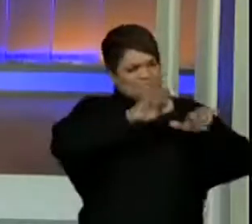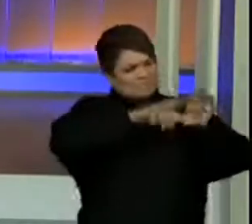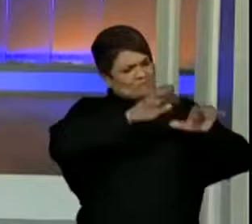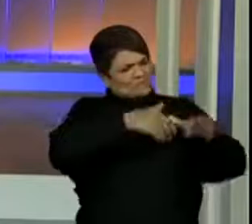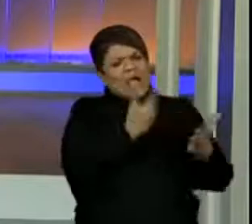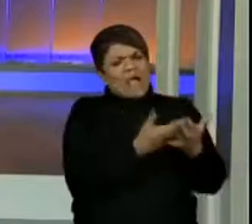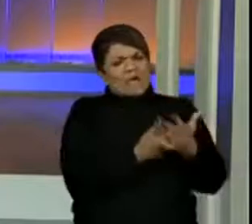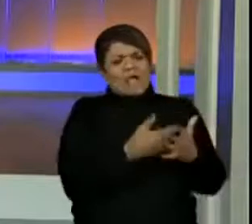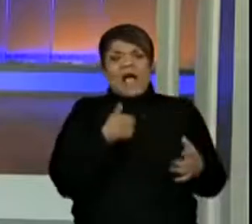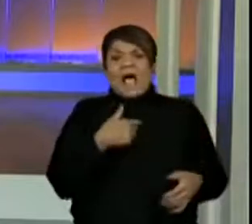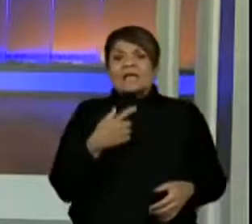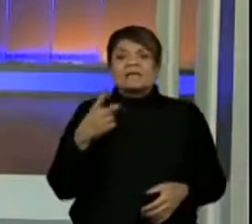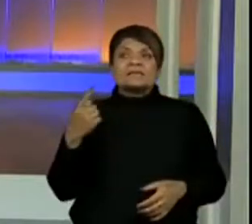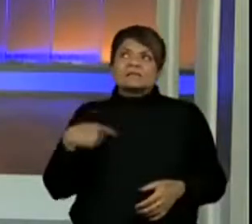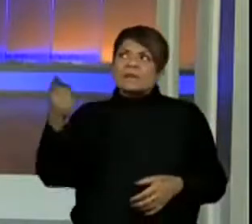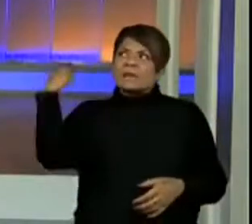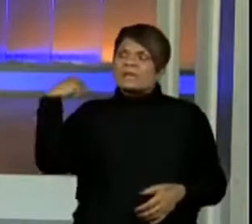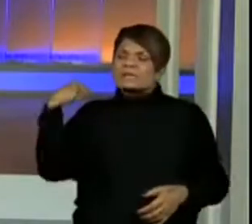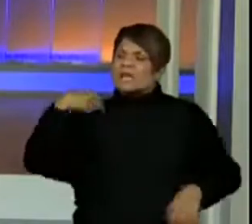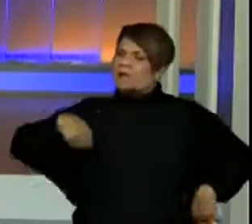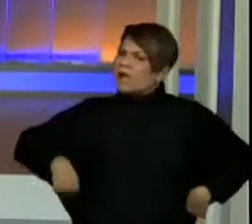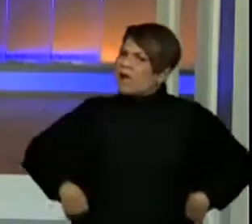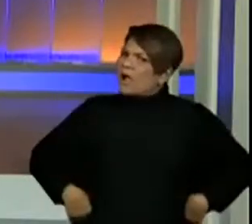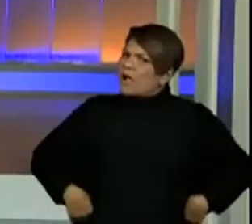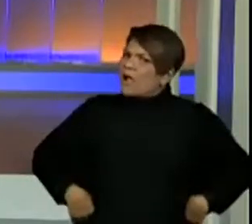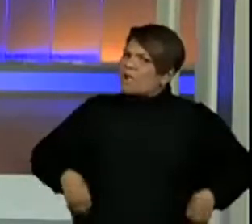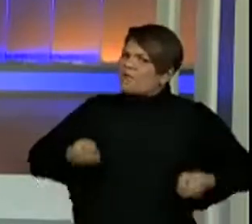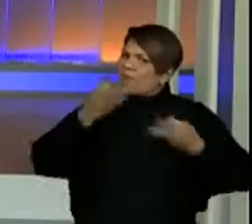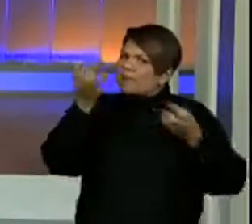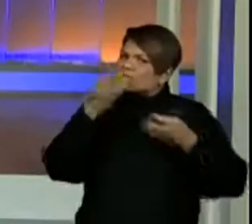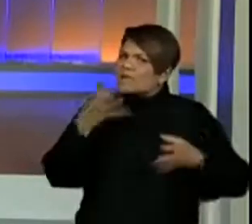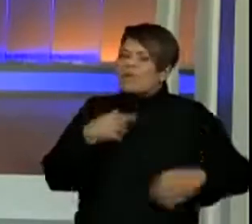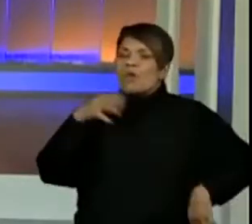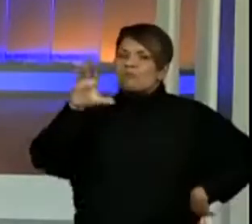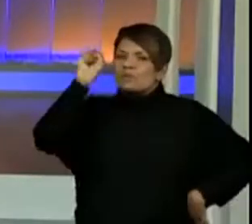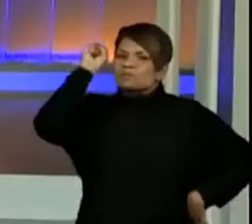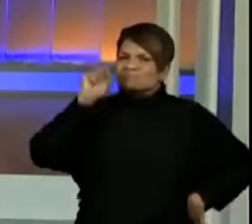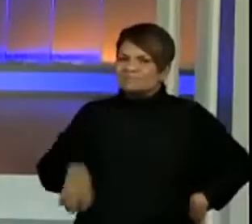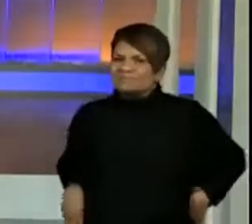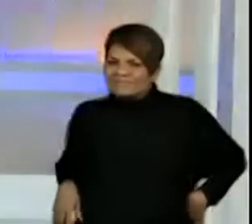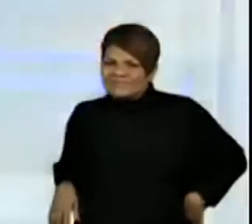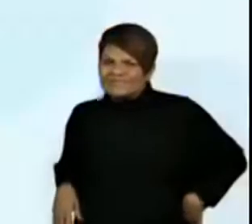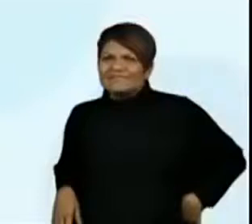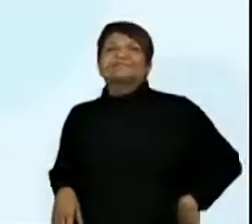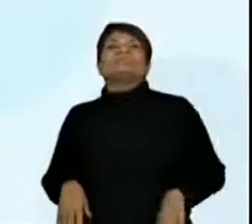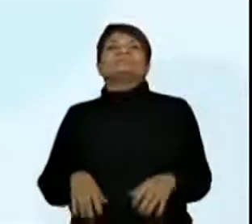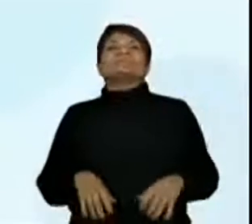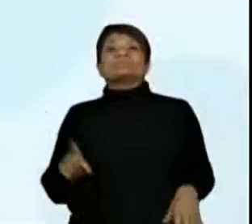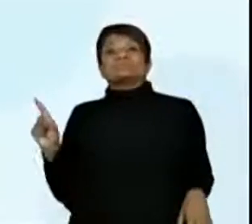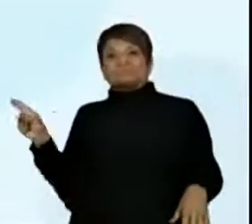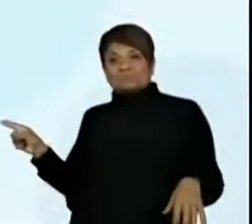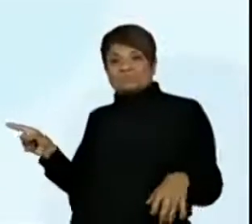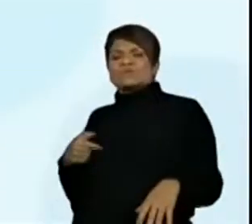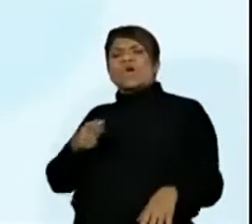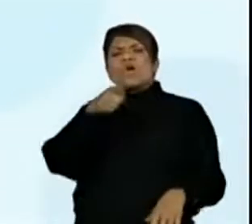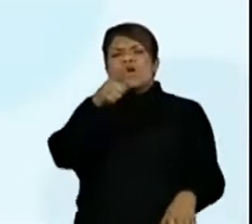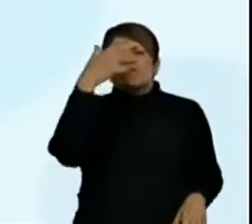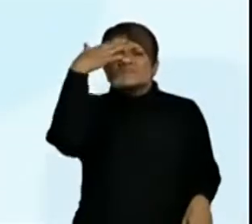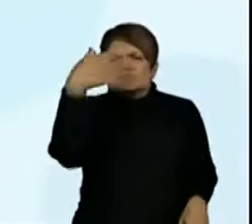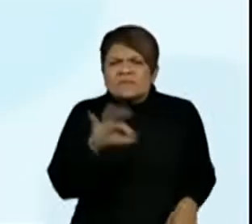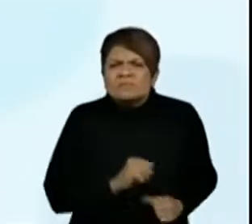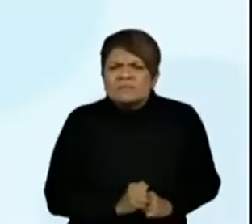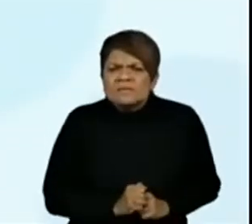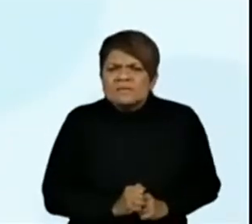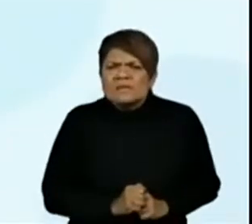saiu na televisão semana passada essa informação e eu já tinha até pego, olha só. Você sabia que a